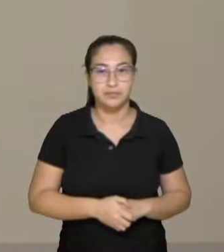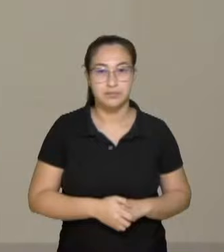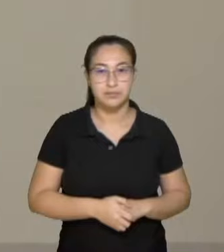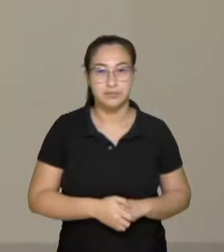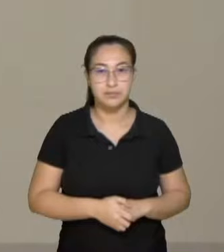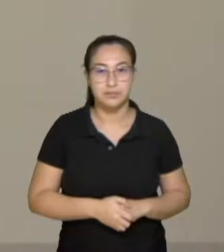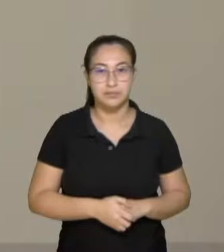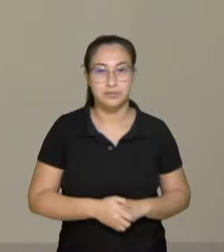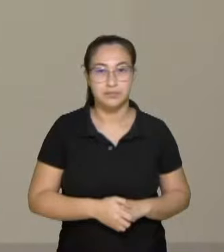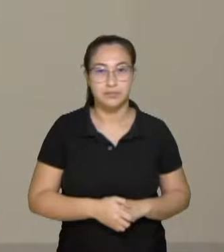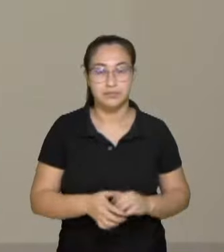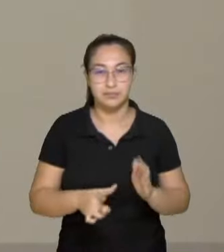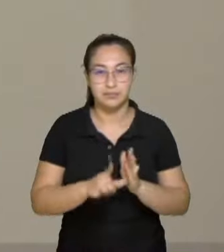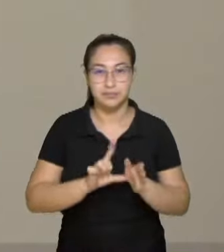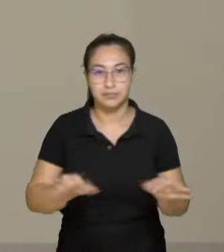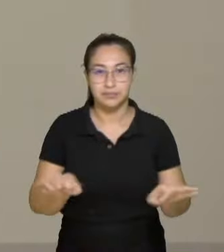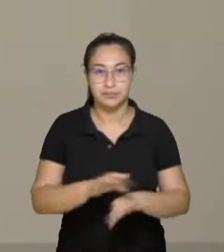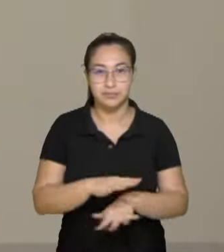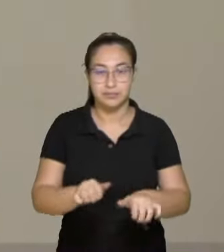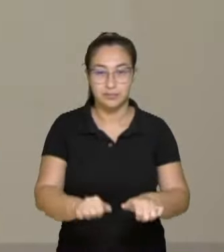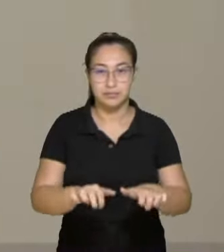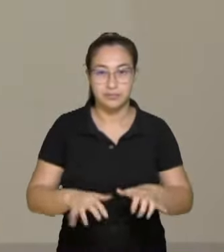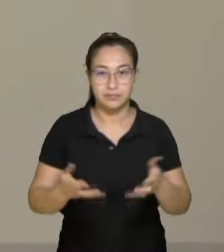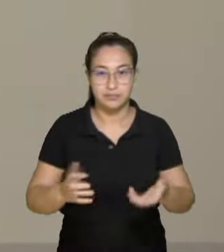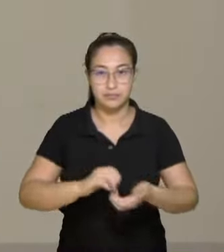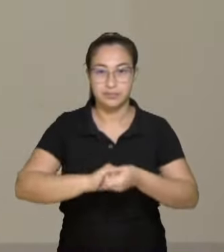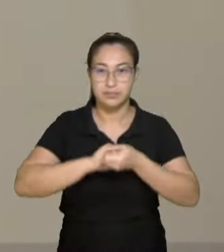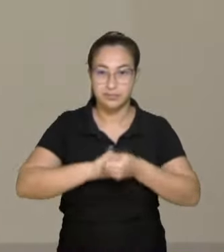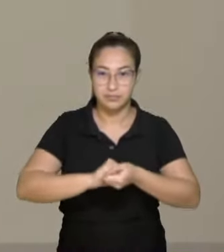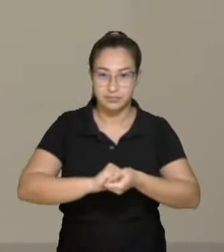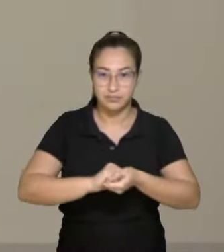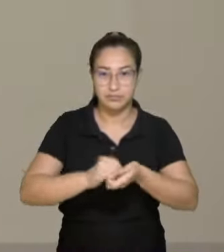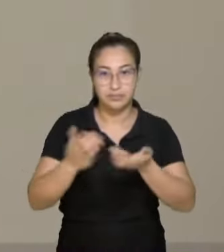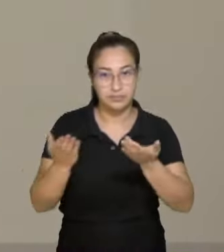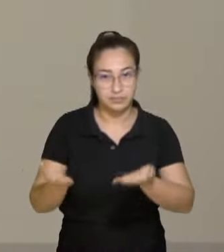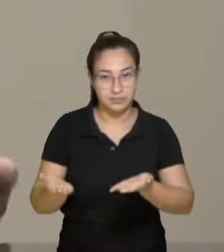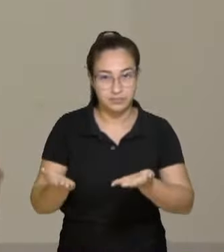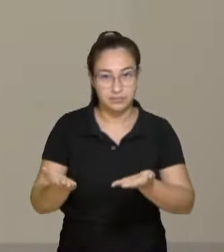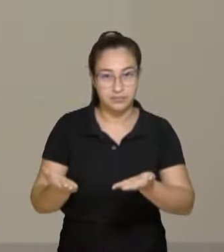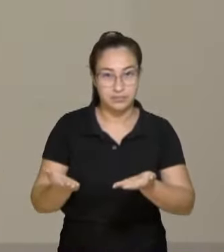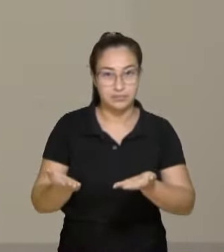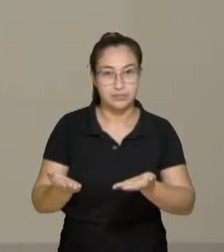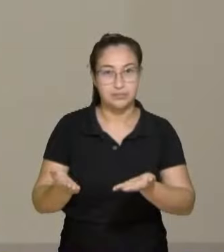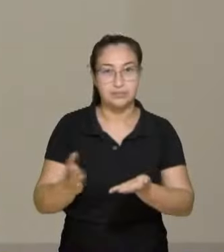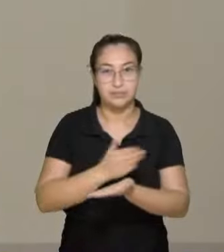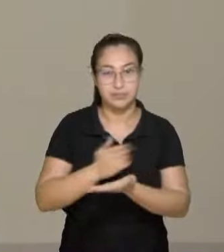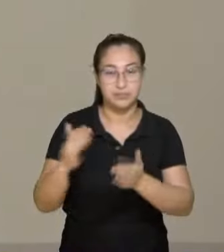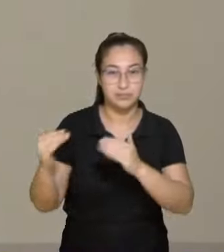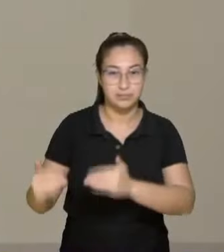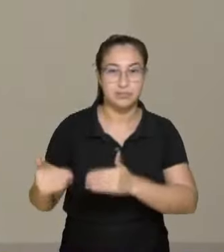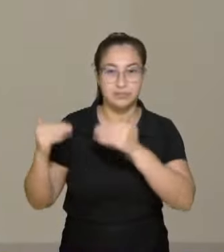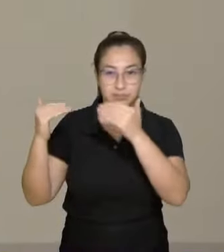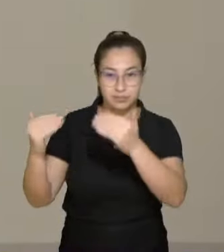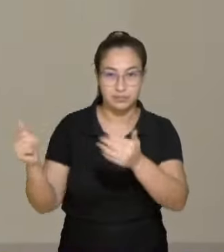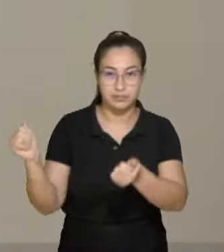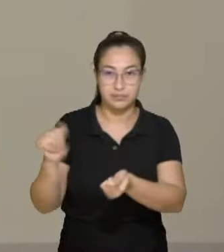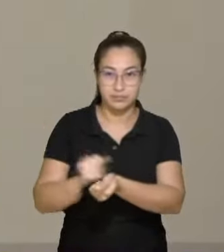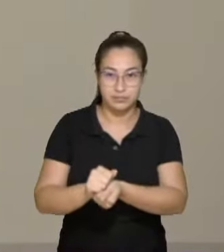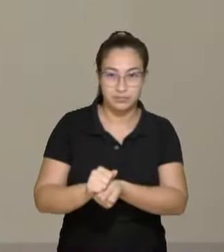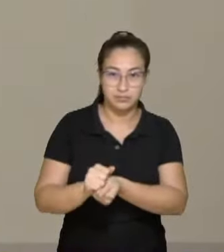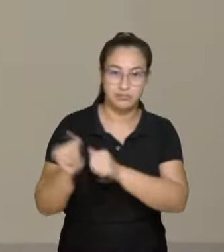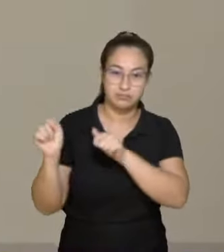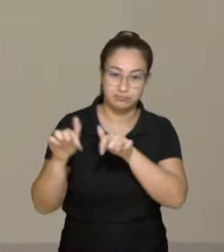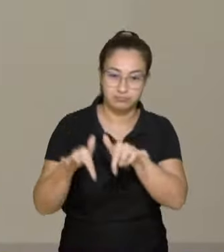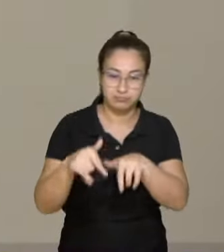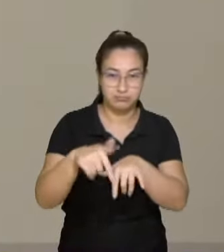Antes de encerrar, eu queria saudar algumas autoridades que acompanharam essa sessão,